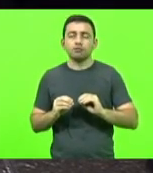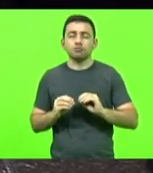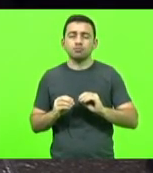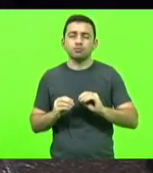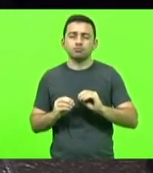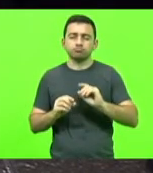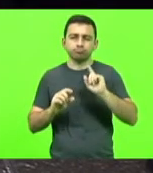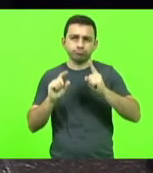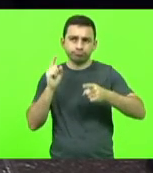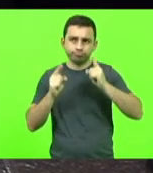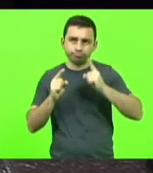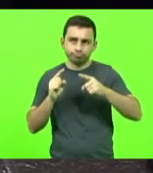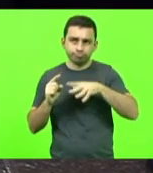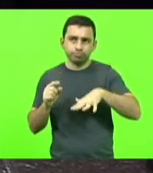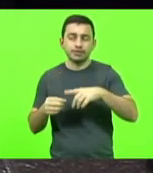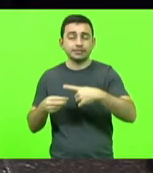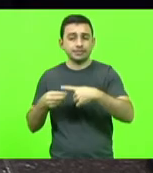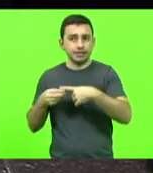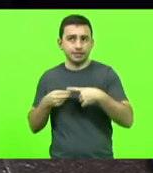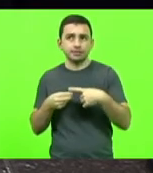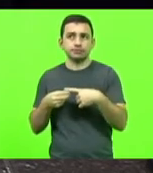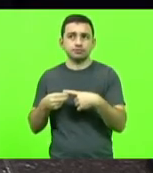consolidadas para os municípios